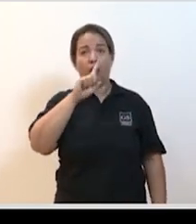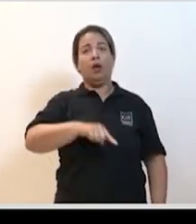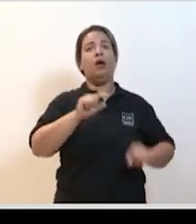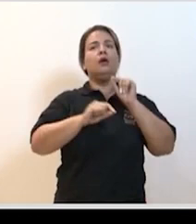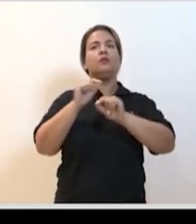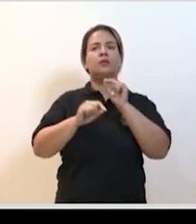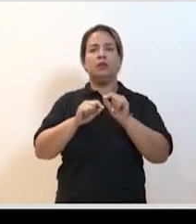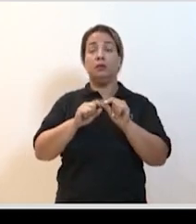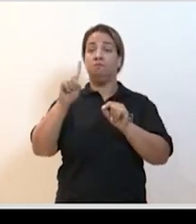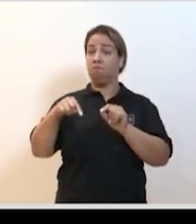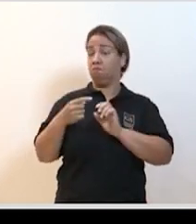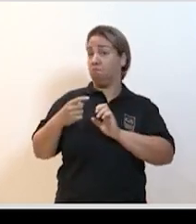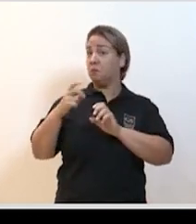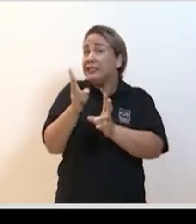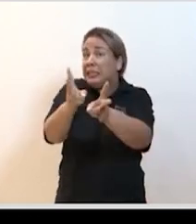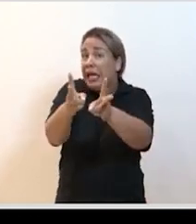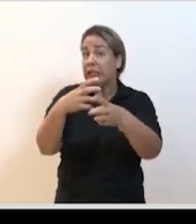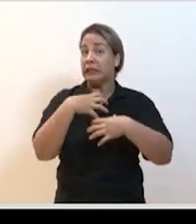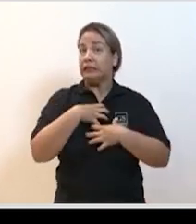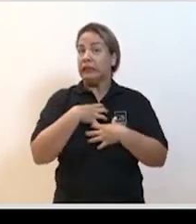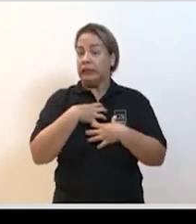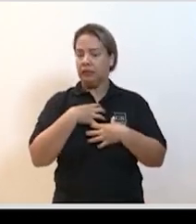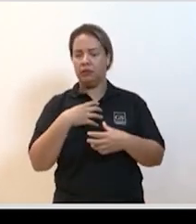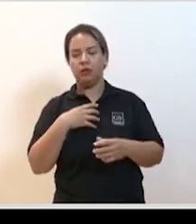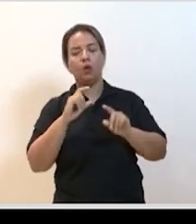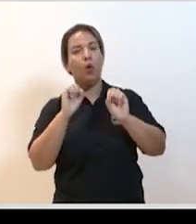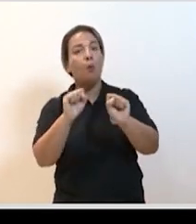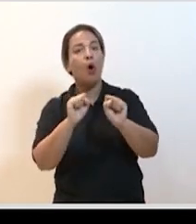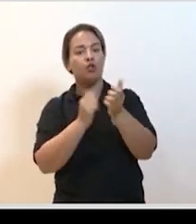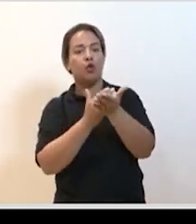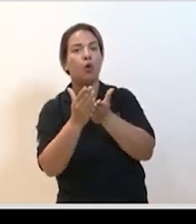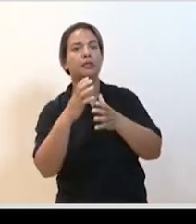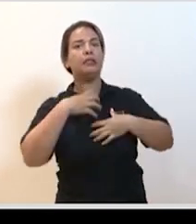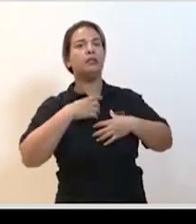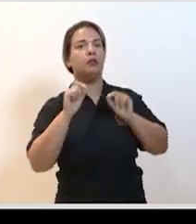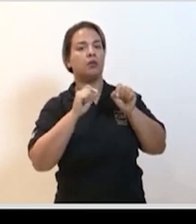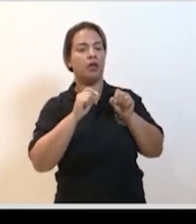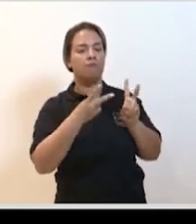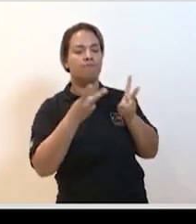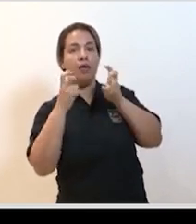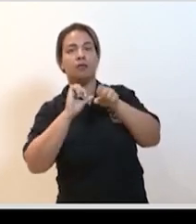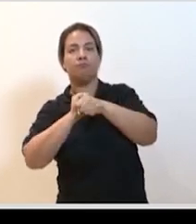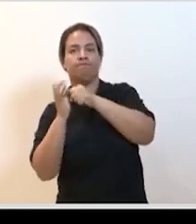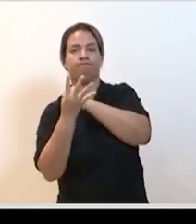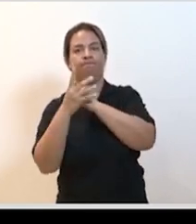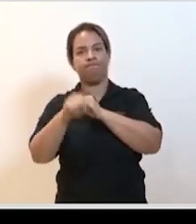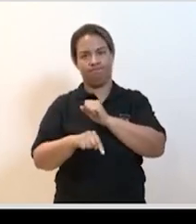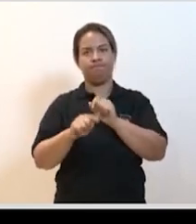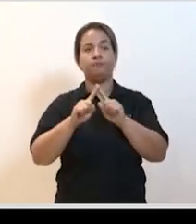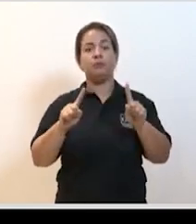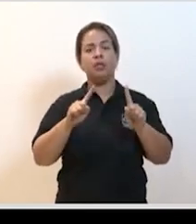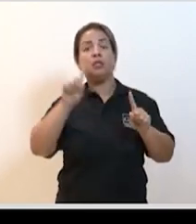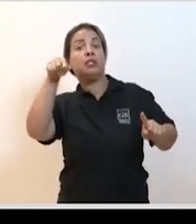persistente, ele pode estar iniciando um caso de COVID em que a febre vai aparecer oportunamente, mais na frente. Então, é importante